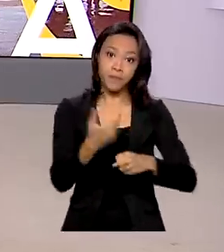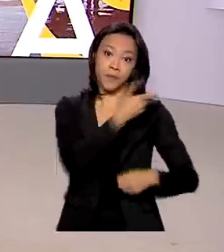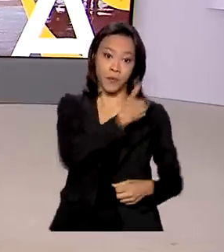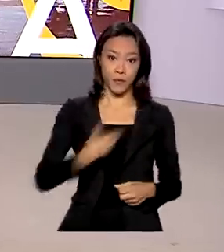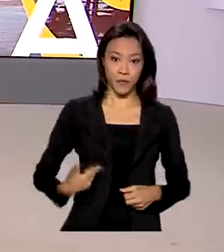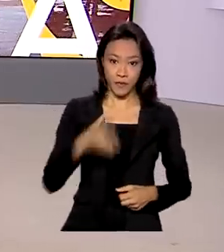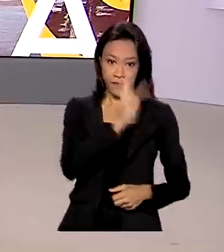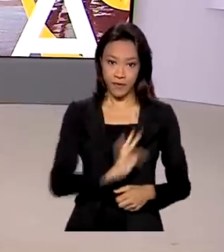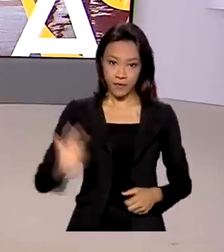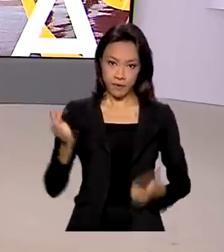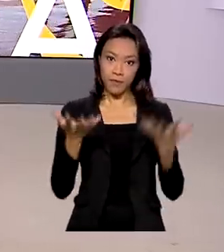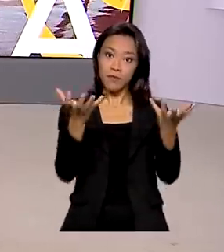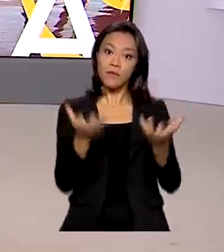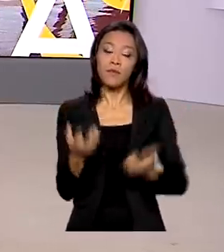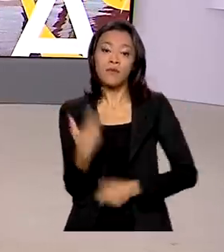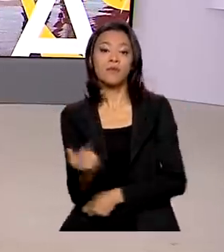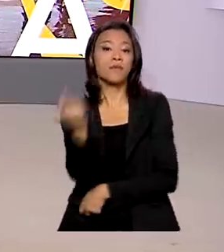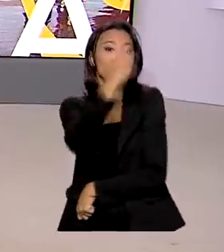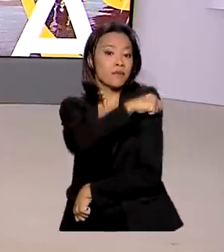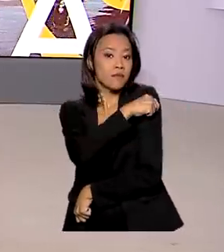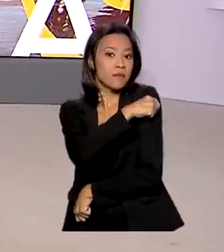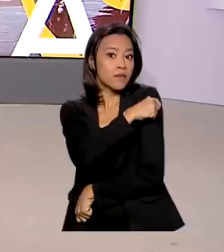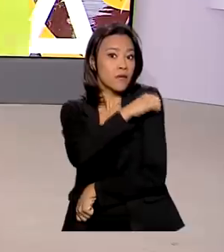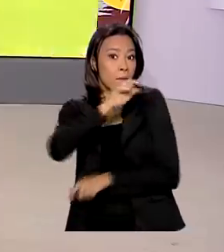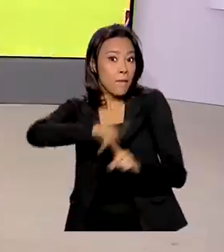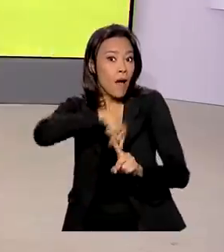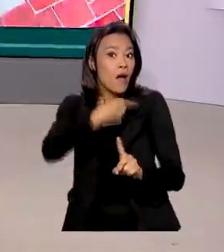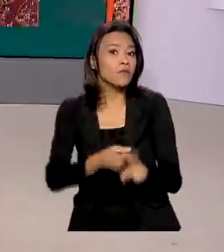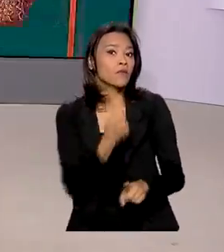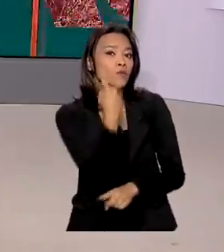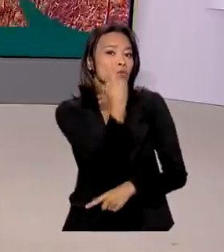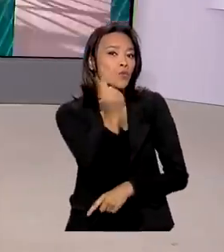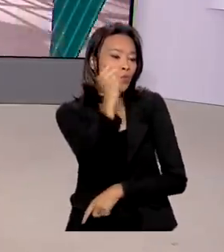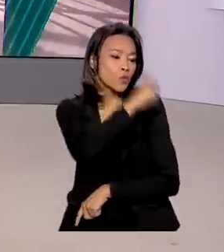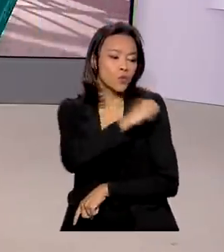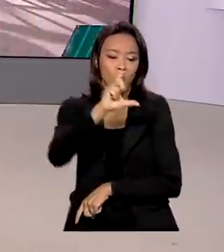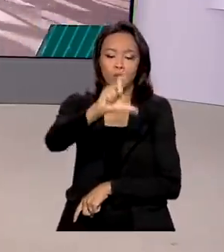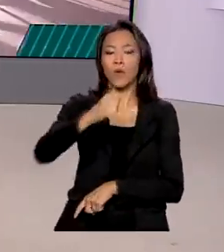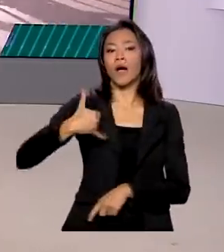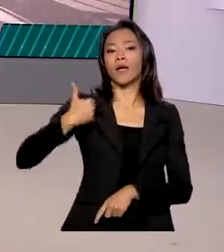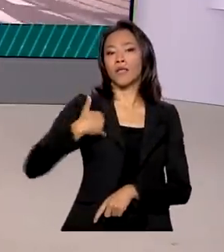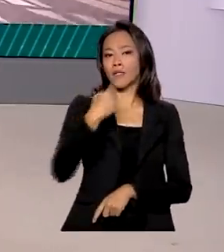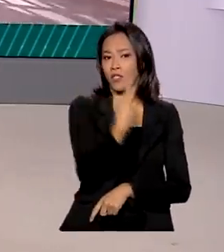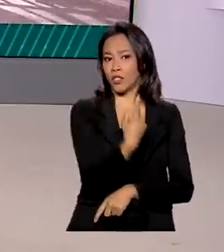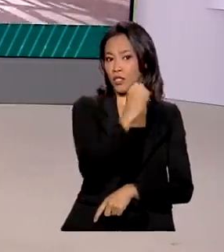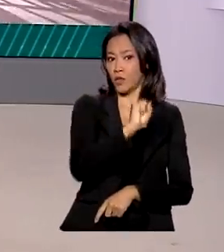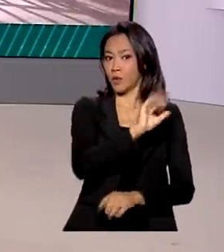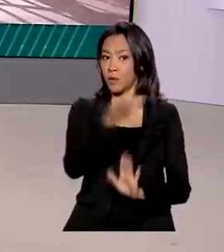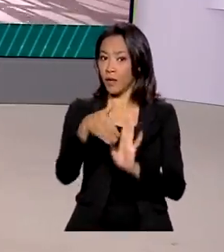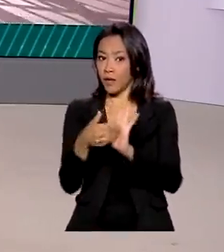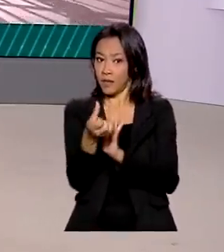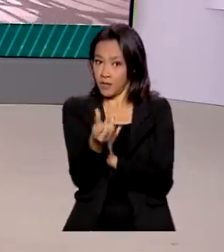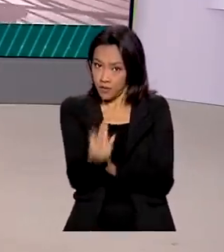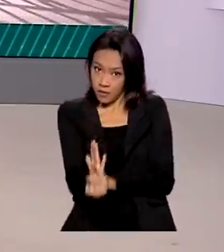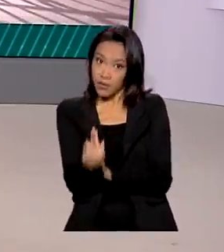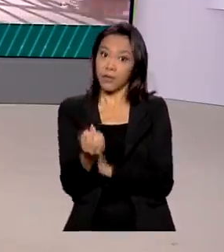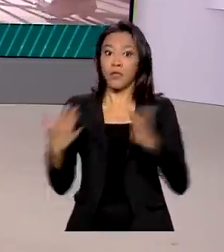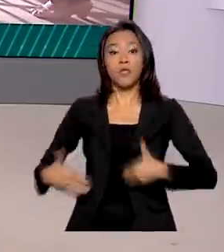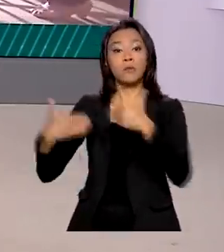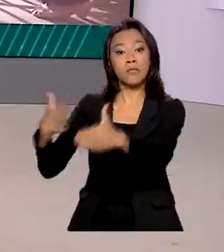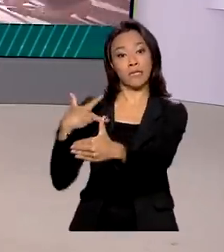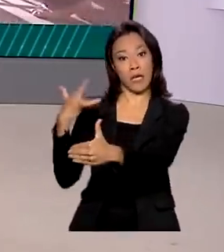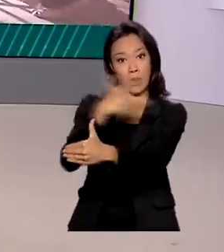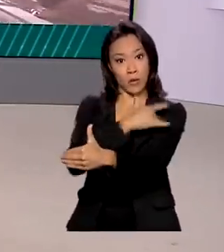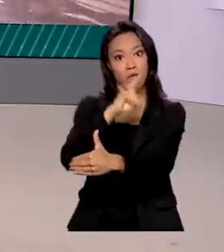federal quer vacinar com pelo menos mais uma dose o público de 18 a 60 anos. E o Ministério da Saúde vai